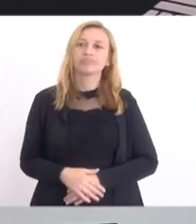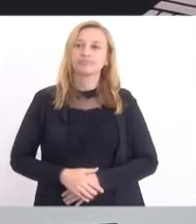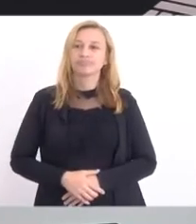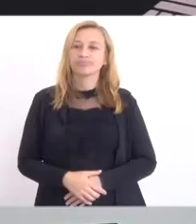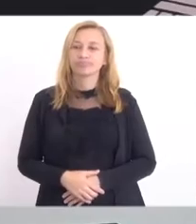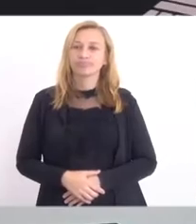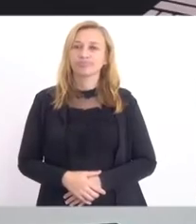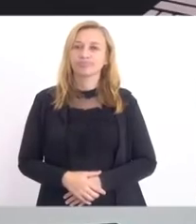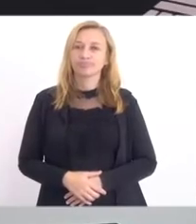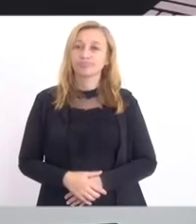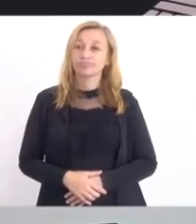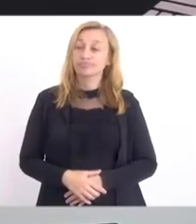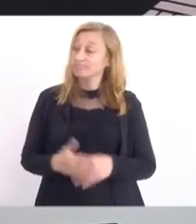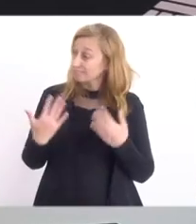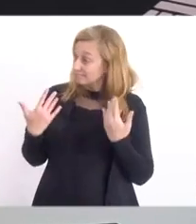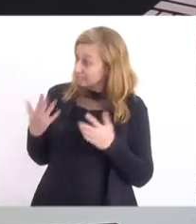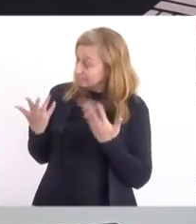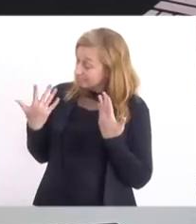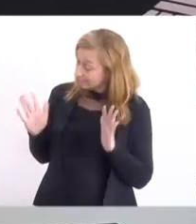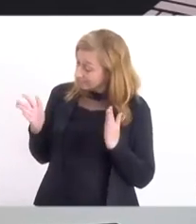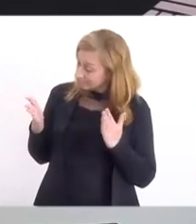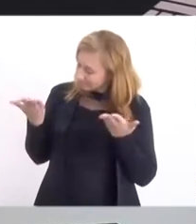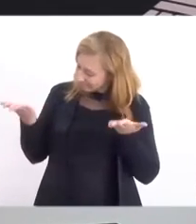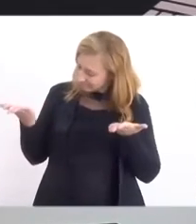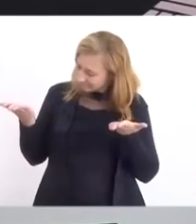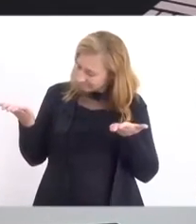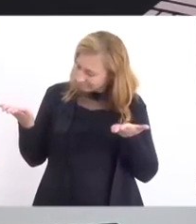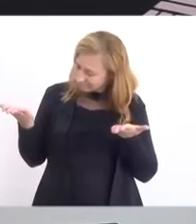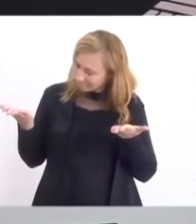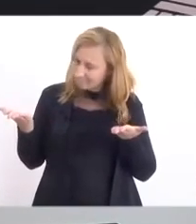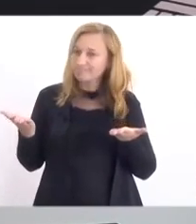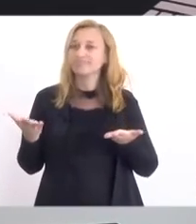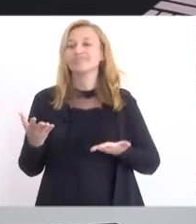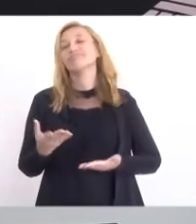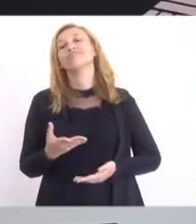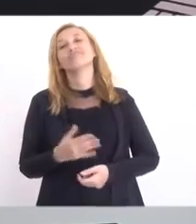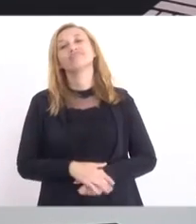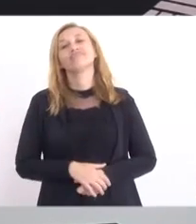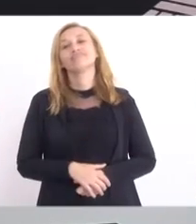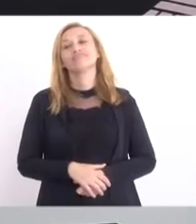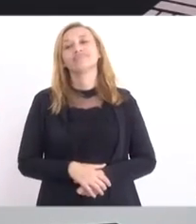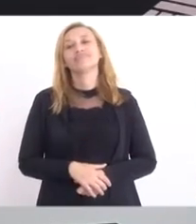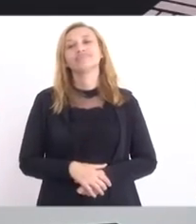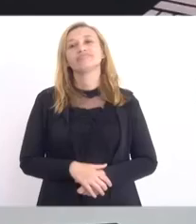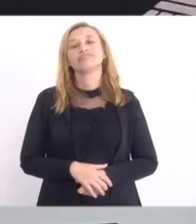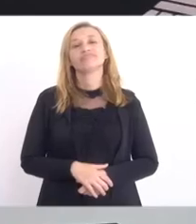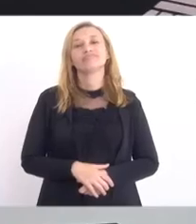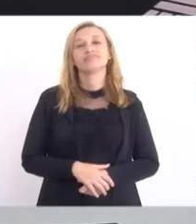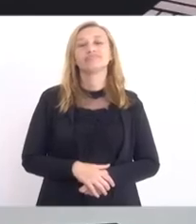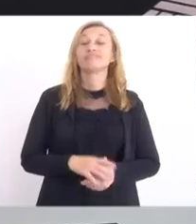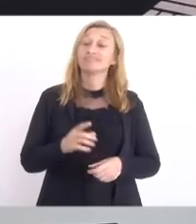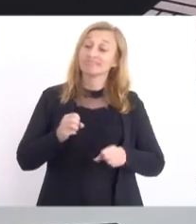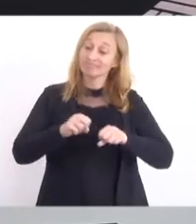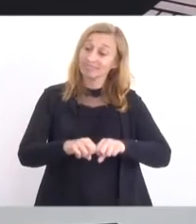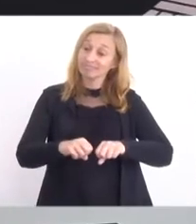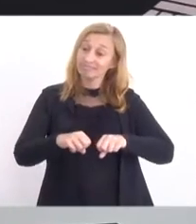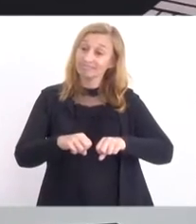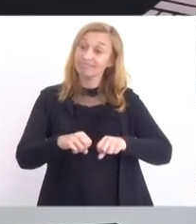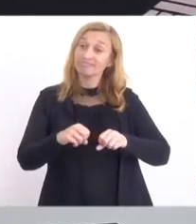aqui a gente não briga, presentemente, mas volta e meia em plenário,